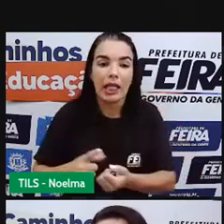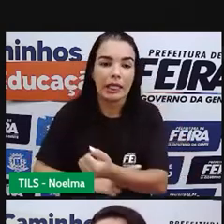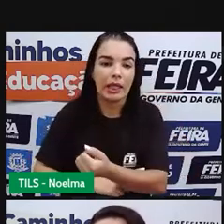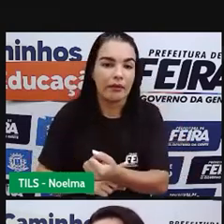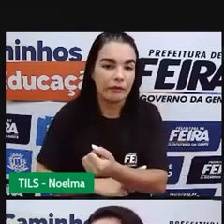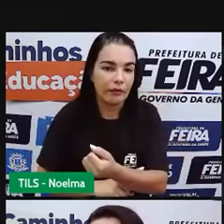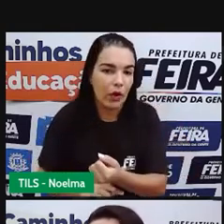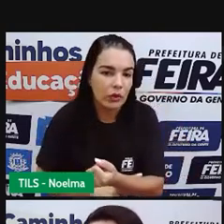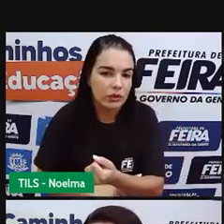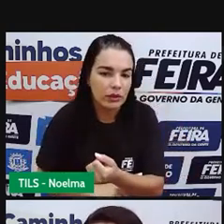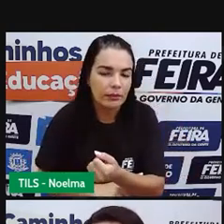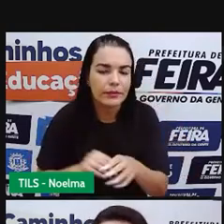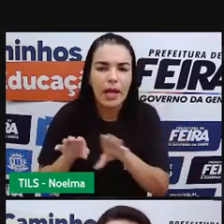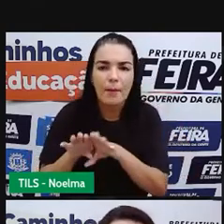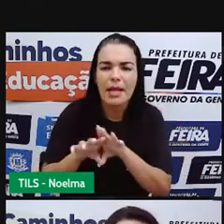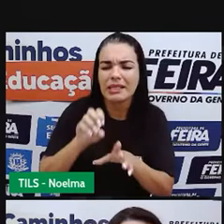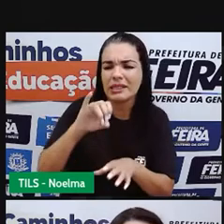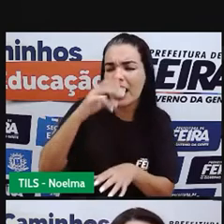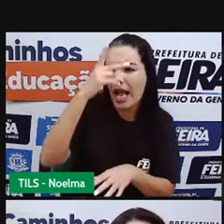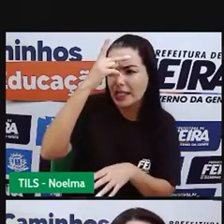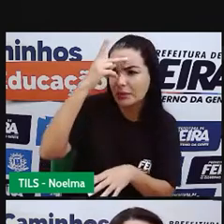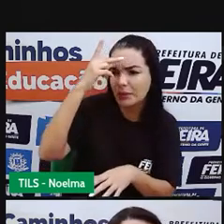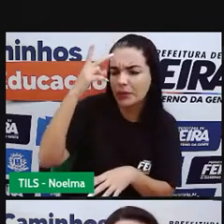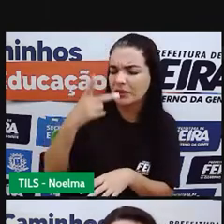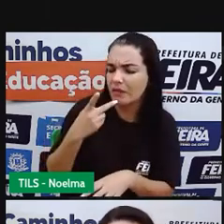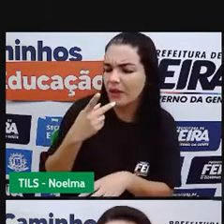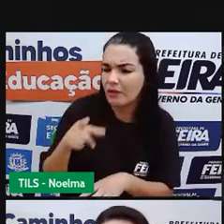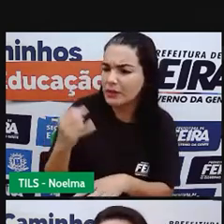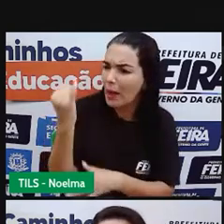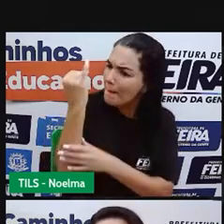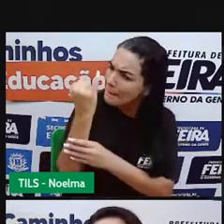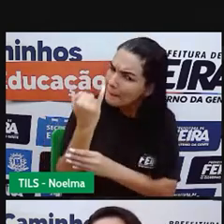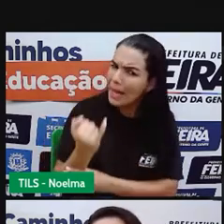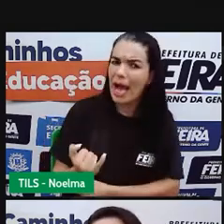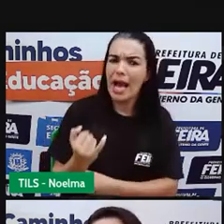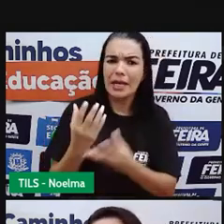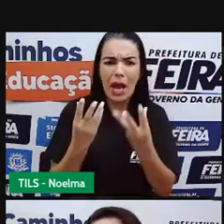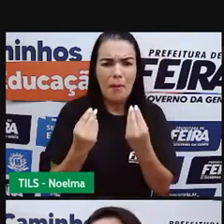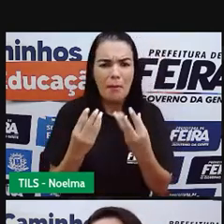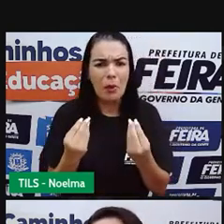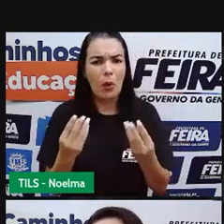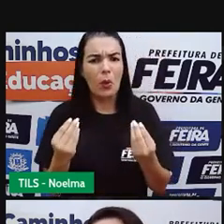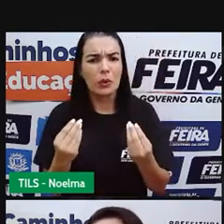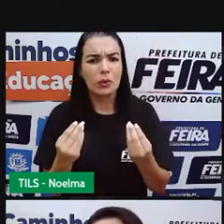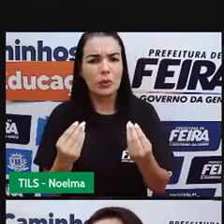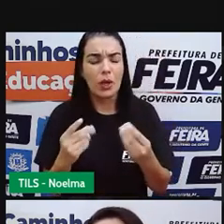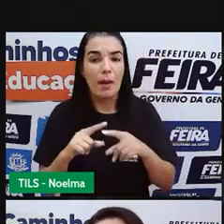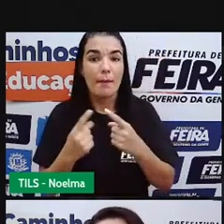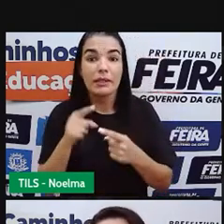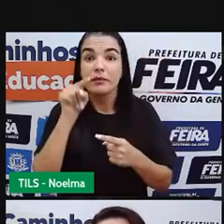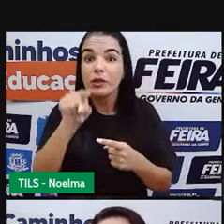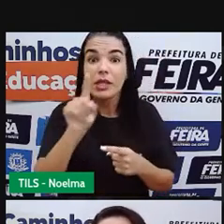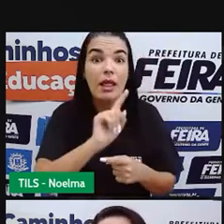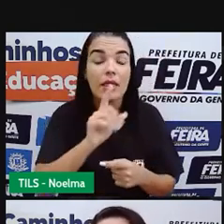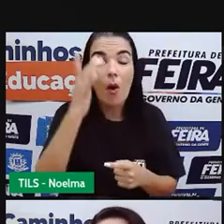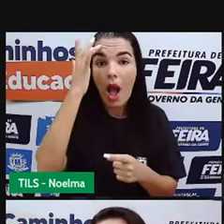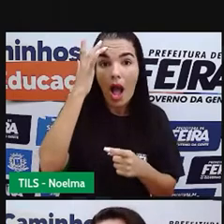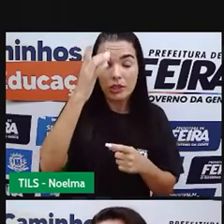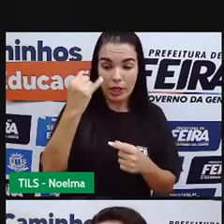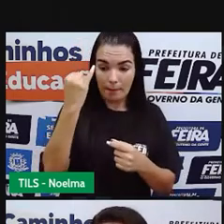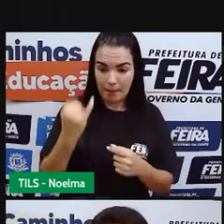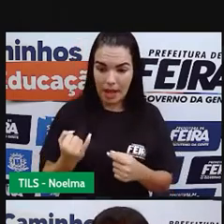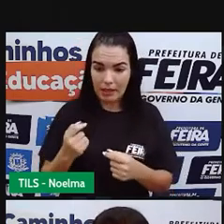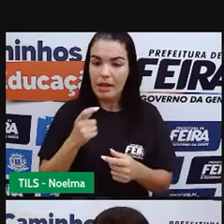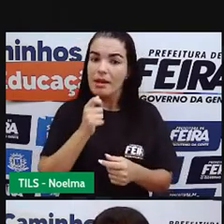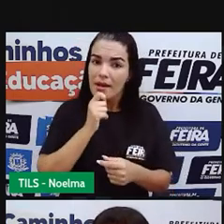dizem que você está muito magra, suas roupas estão cada vez mais largas, mas você não se acha magra e ainda